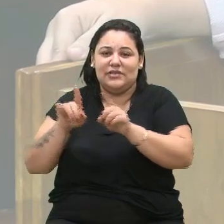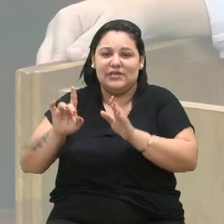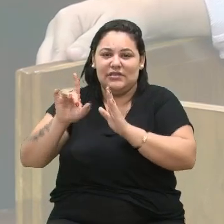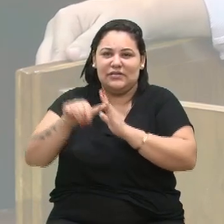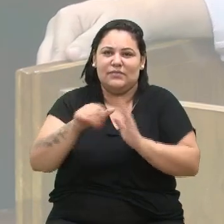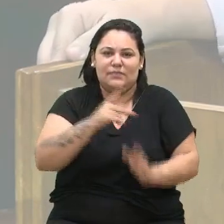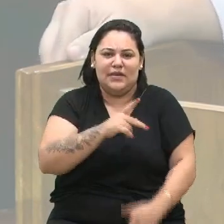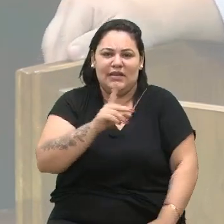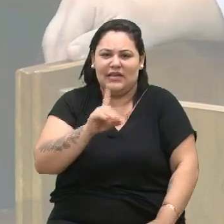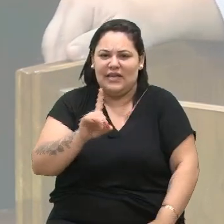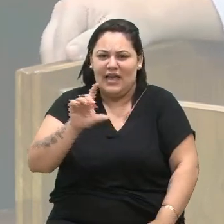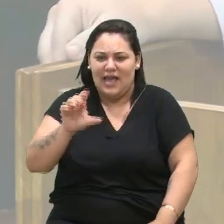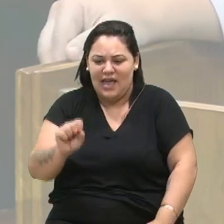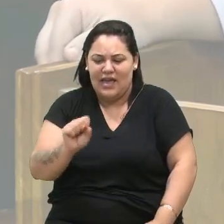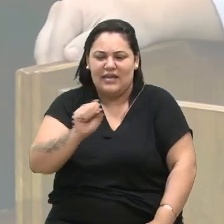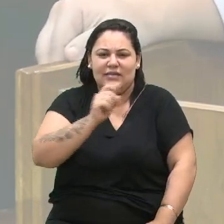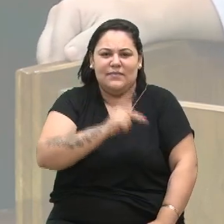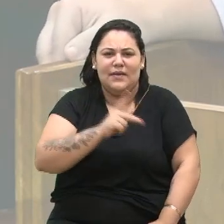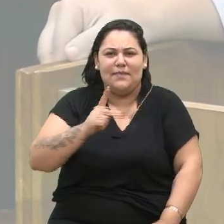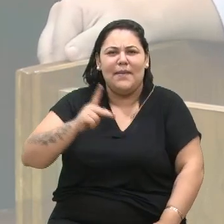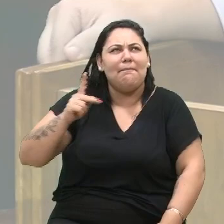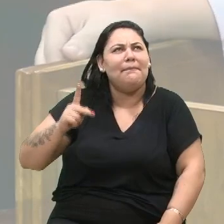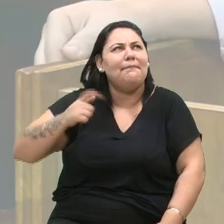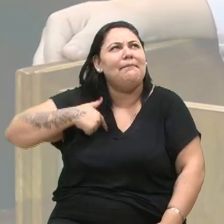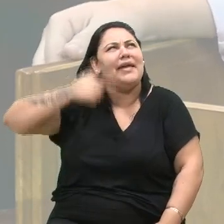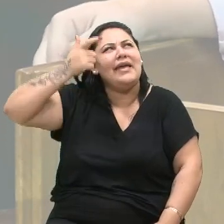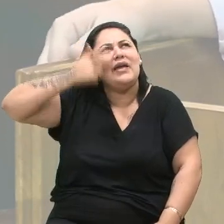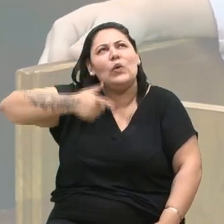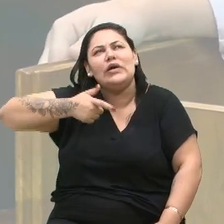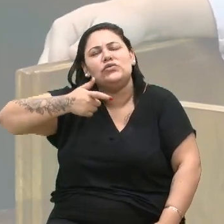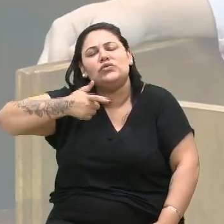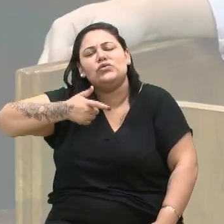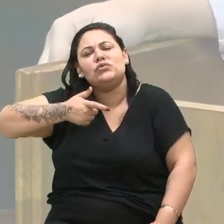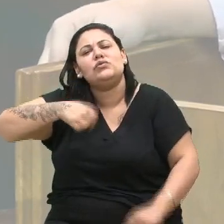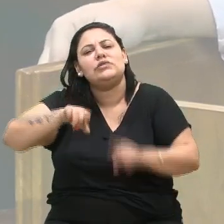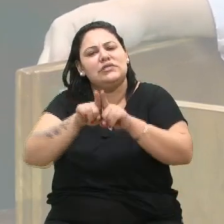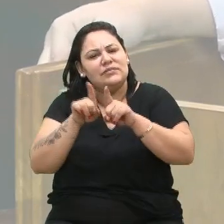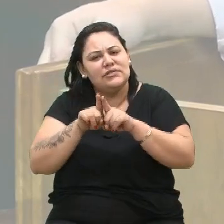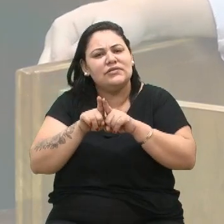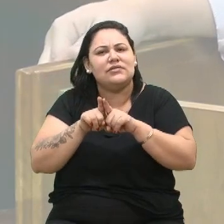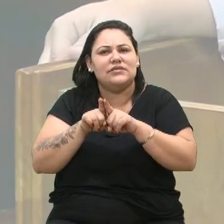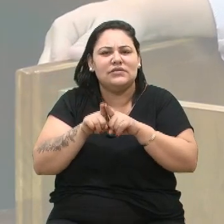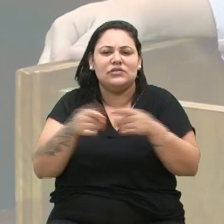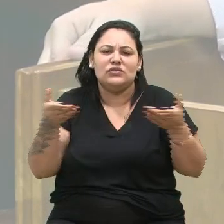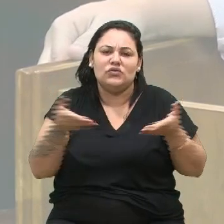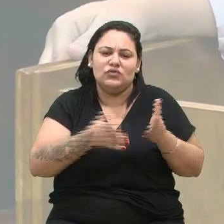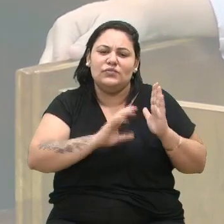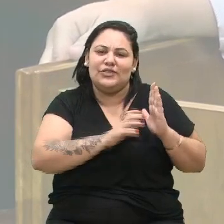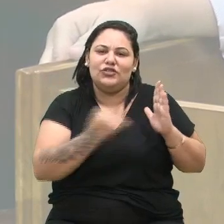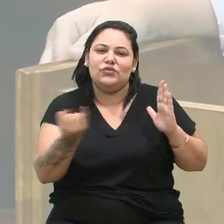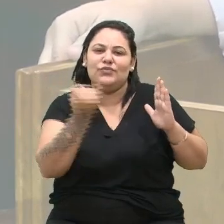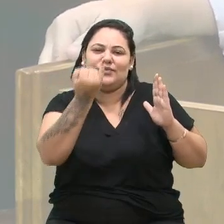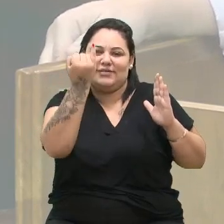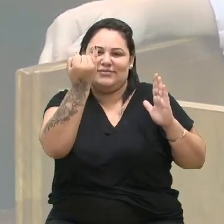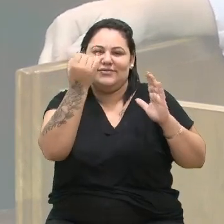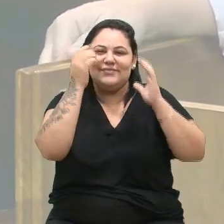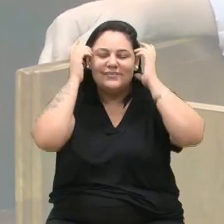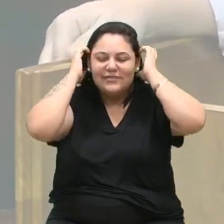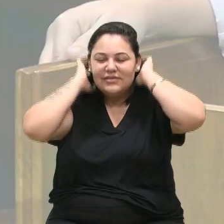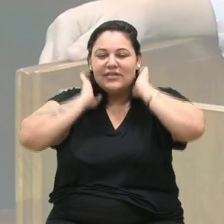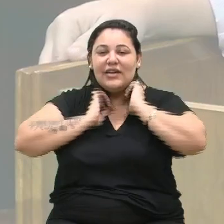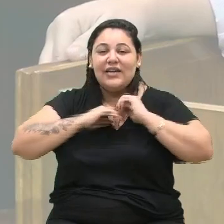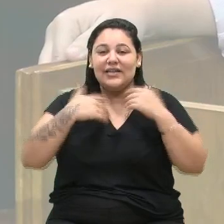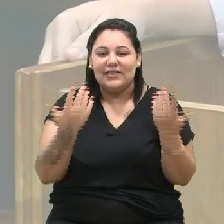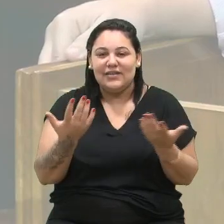PDS, PPB, se eu não me engano, IPP, e assim, hoje um partido tão importante. Então, primeiro, é